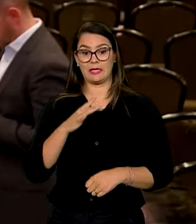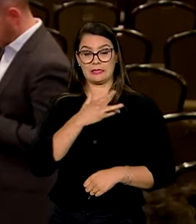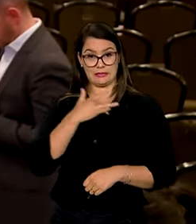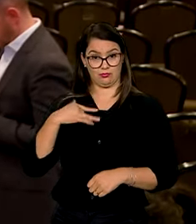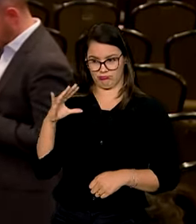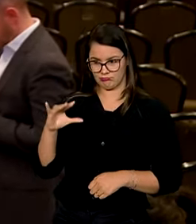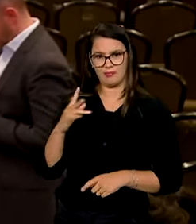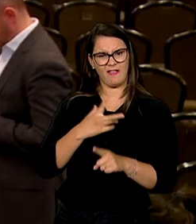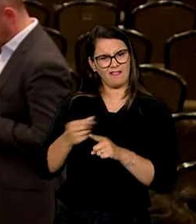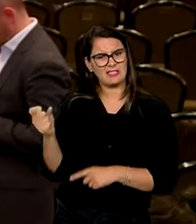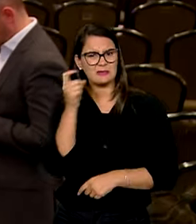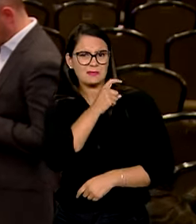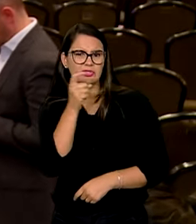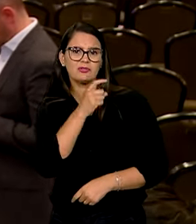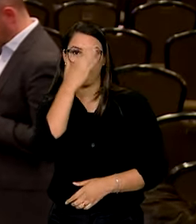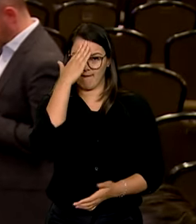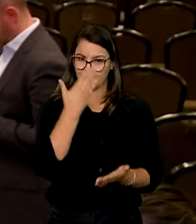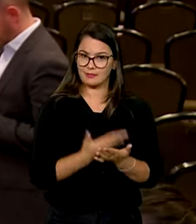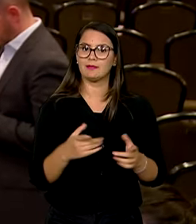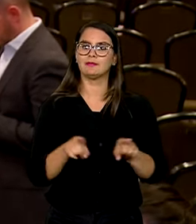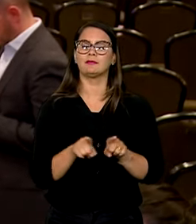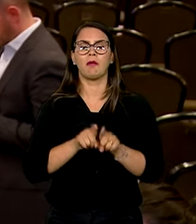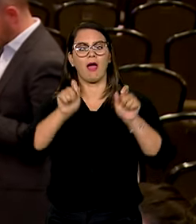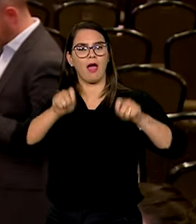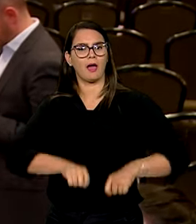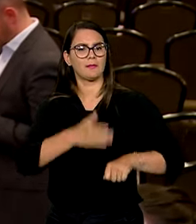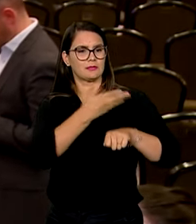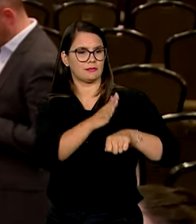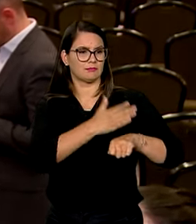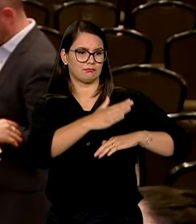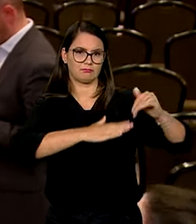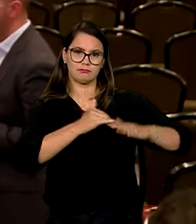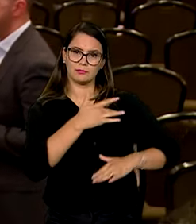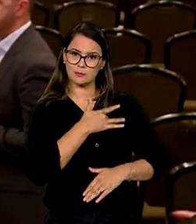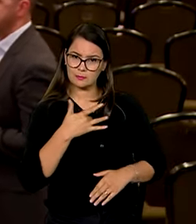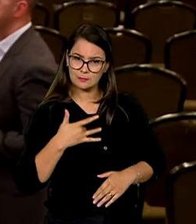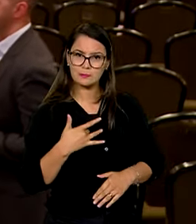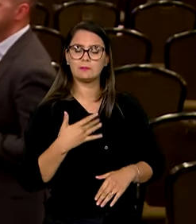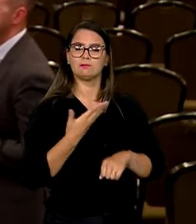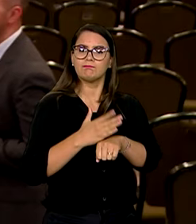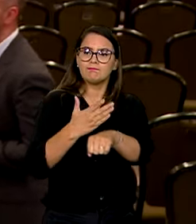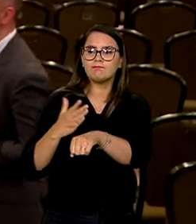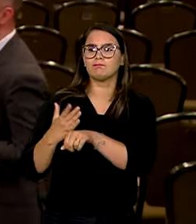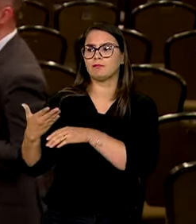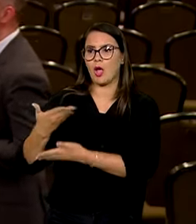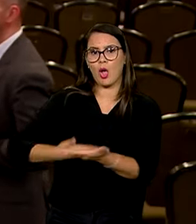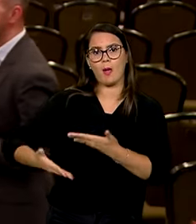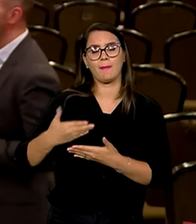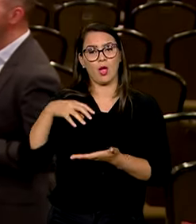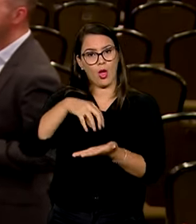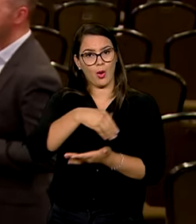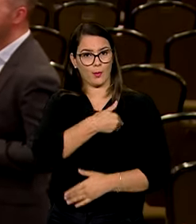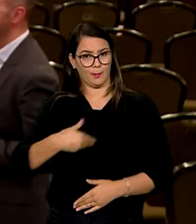quer vencer a mentira, apostando também na capacitação e treinamento dos profissionais de saúde, na cooperação com órgãos